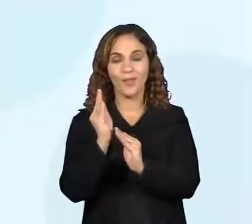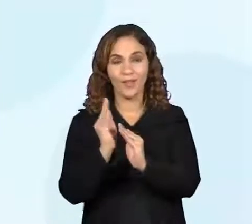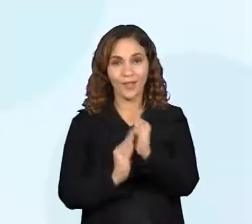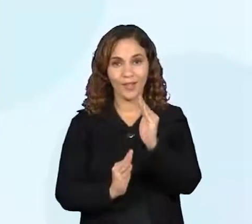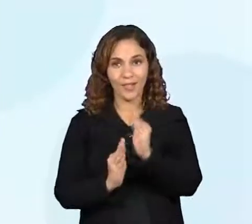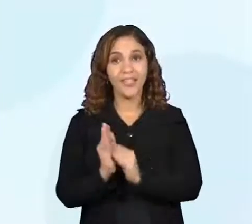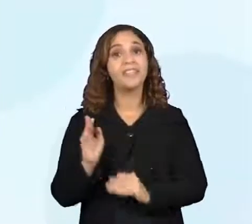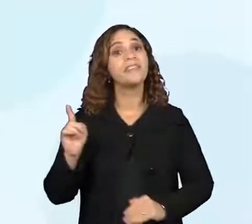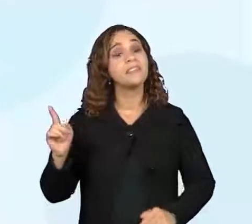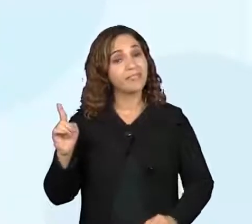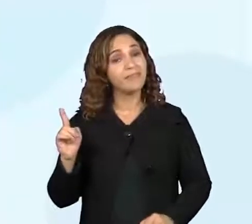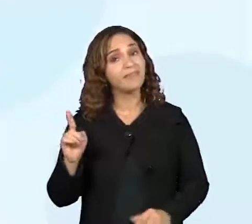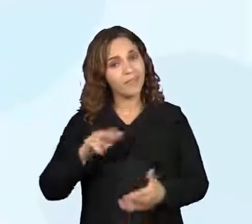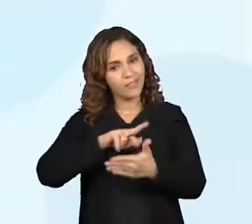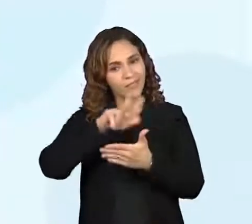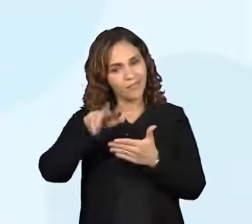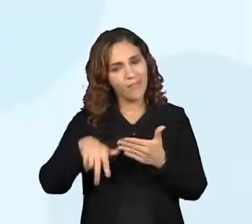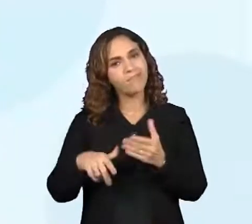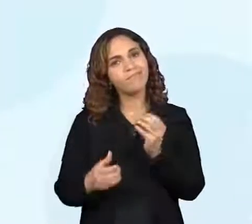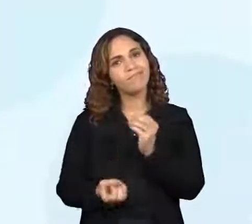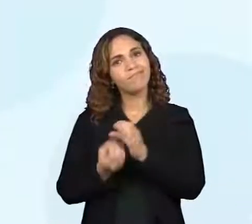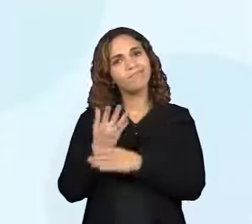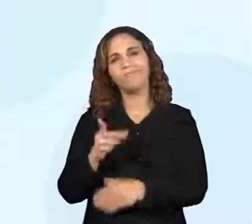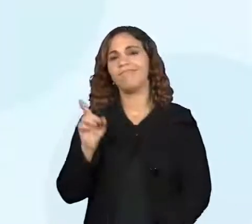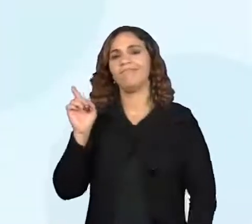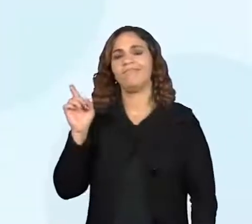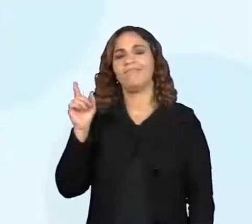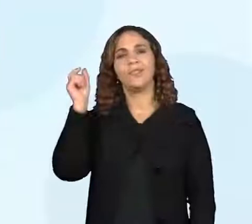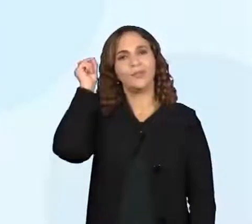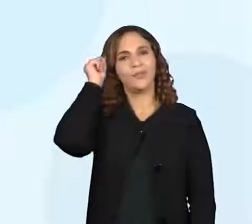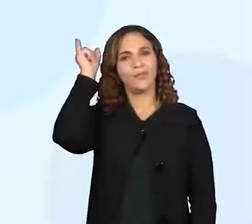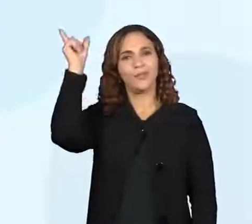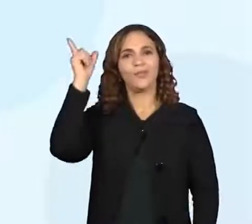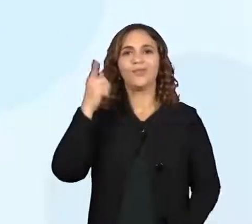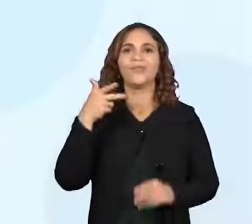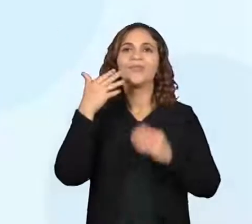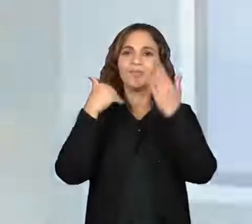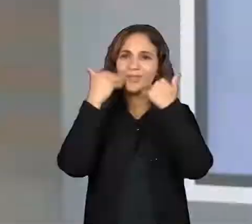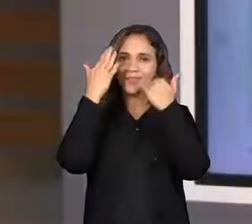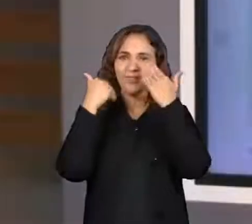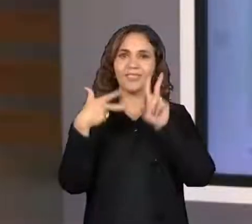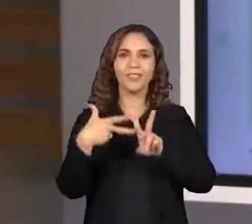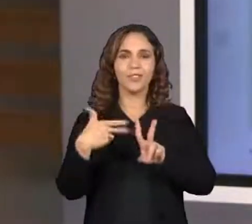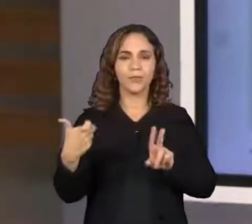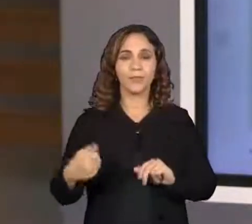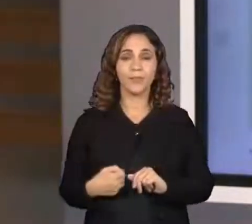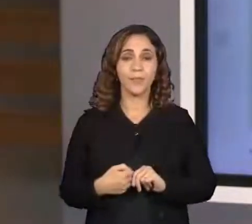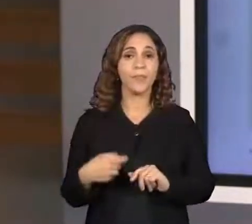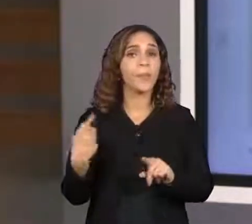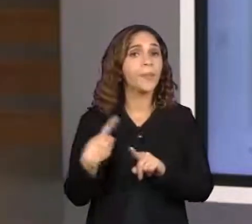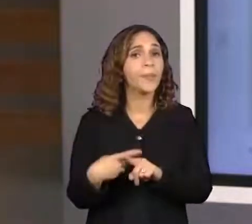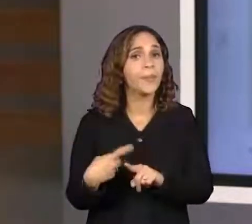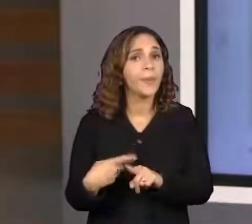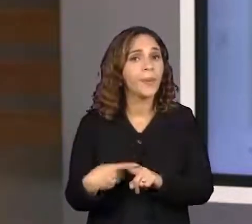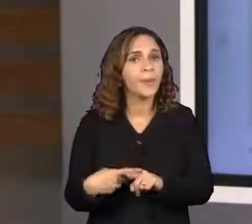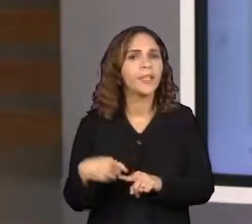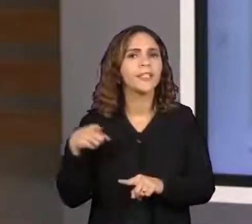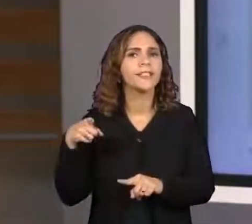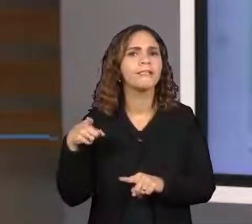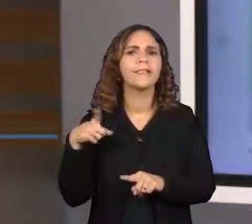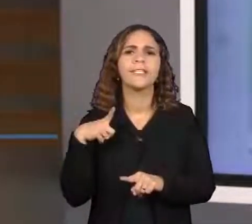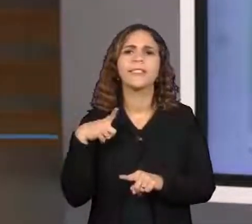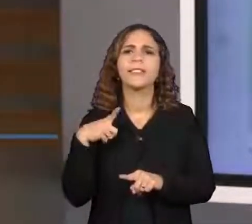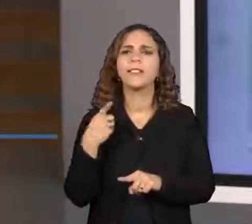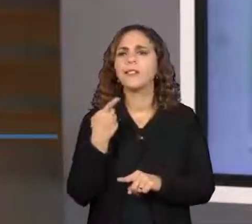da cultura indígena. Pensando aí que os indígenas têm uma ligação muito forte aí